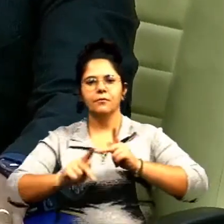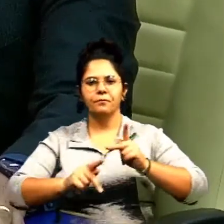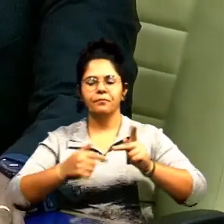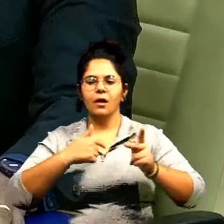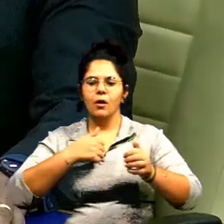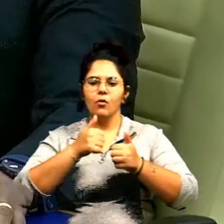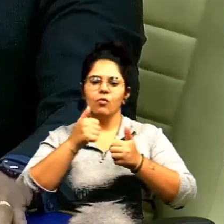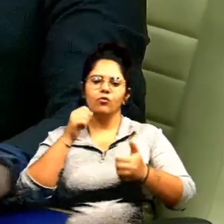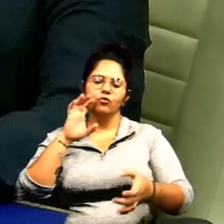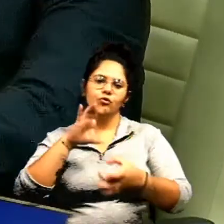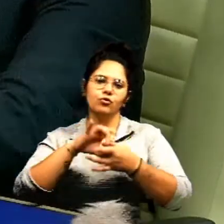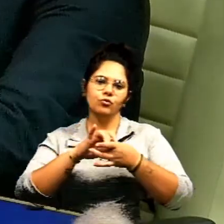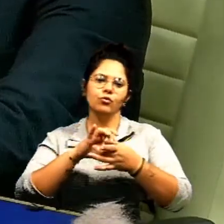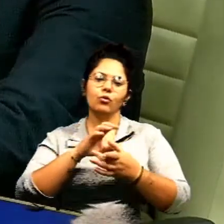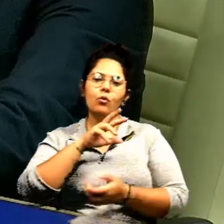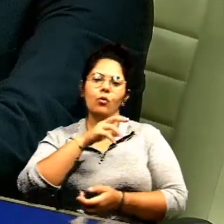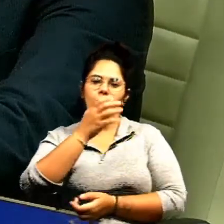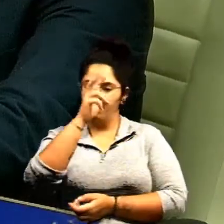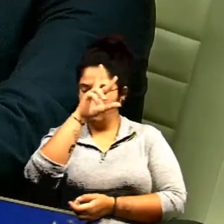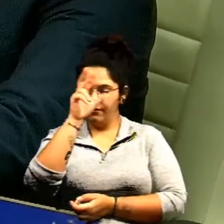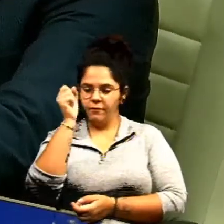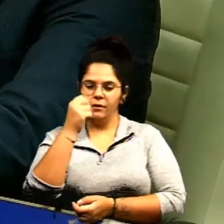a AMA catou. Então, quero desejar aqui